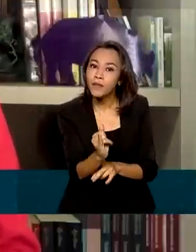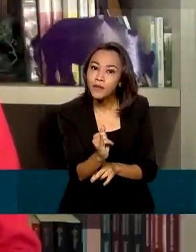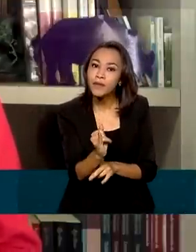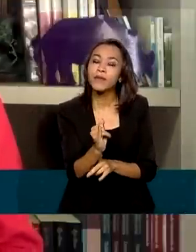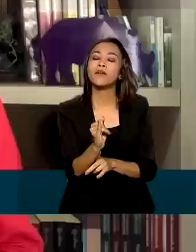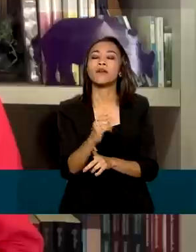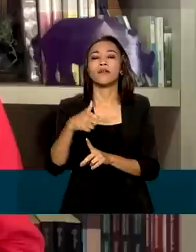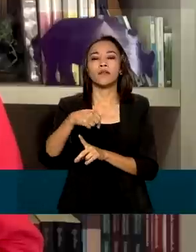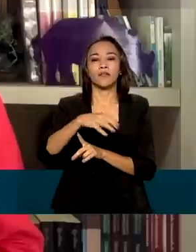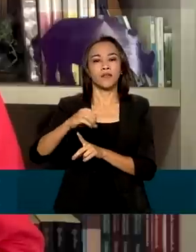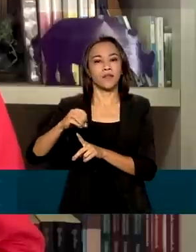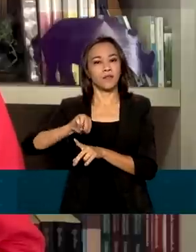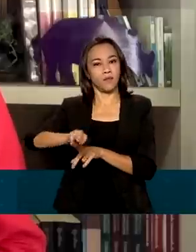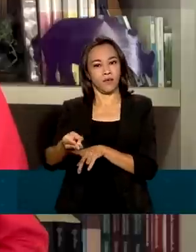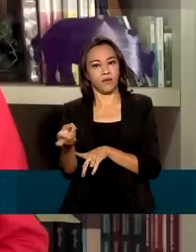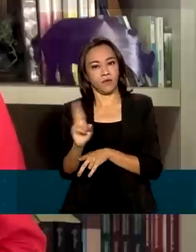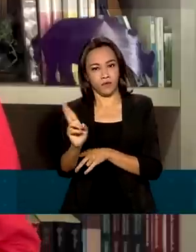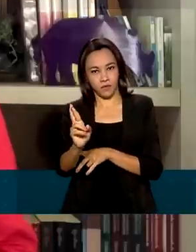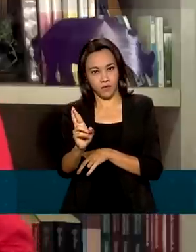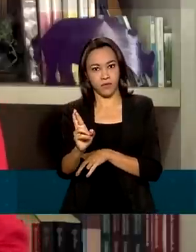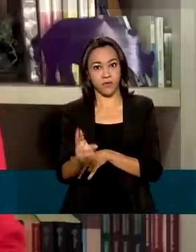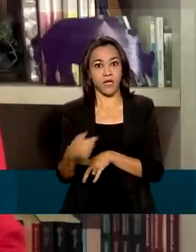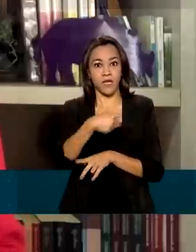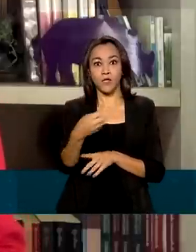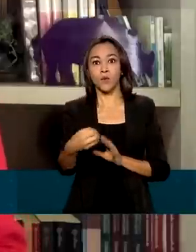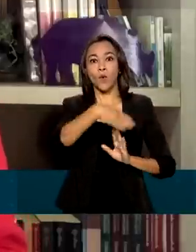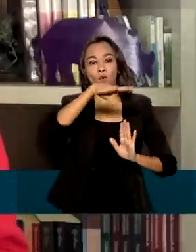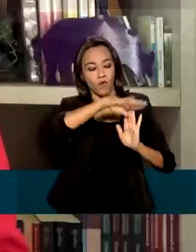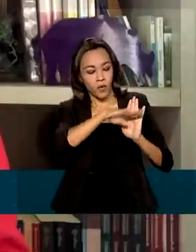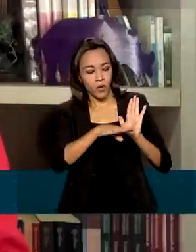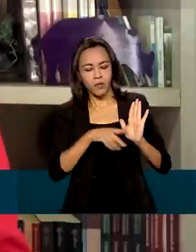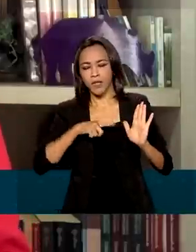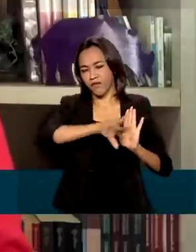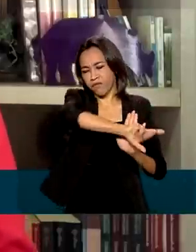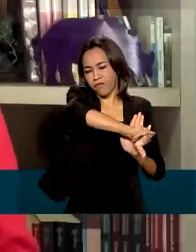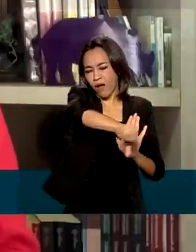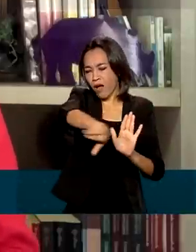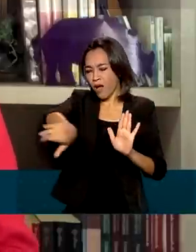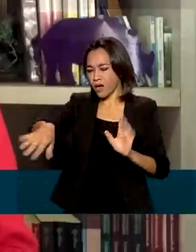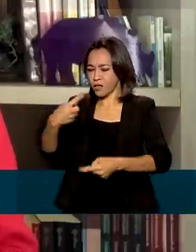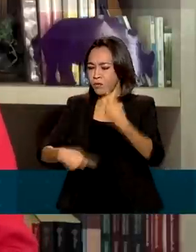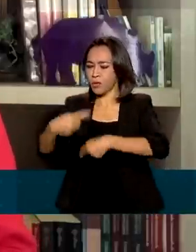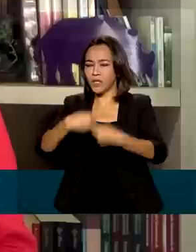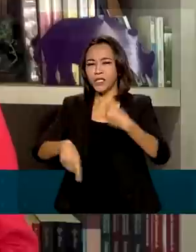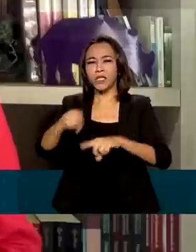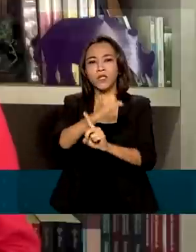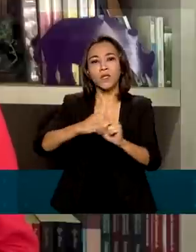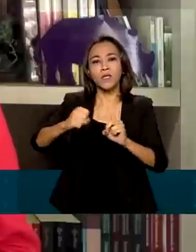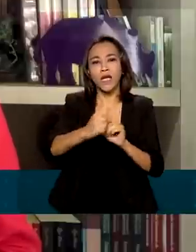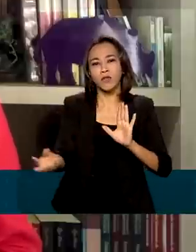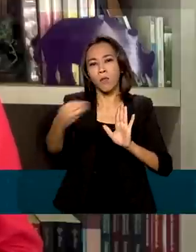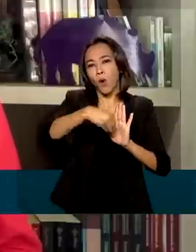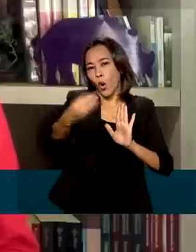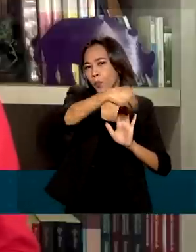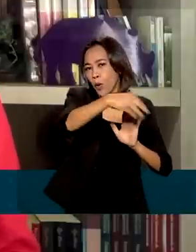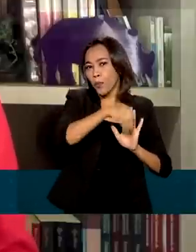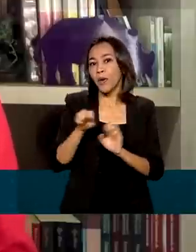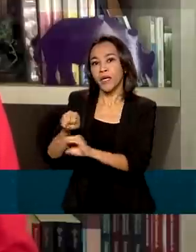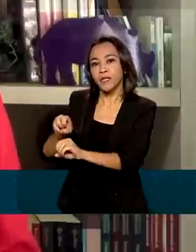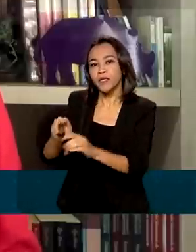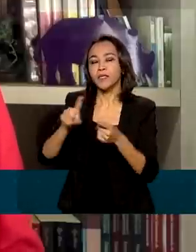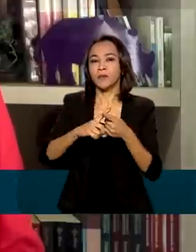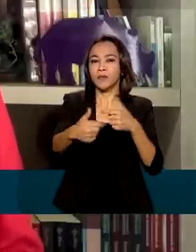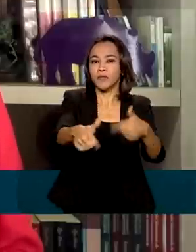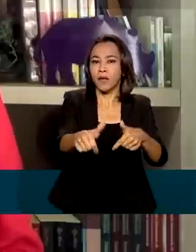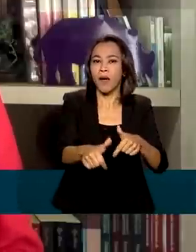e 700 milhões de reais. O novo programa reúne várias políticas públicas de assistência social, educação, emprego